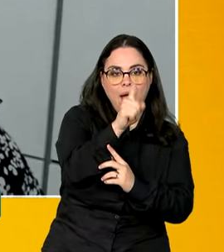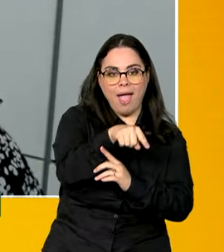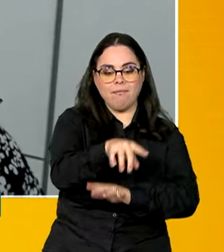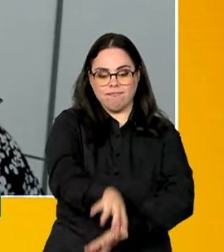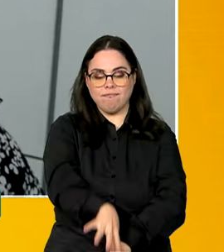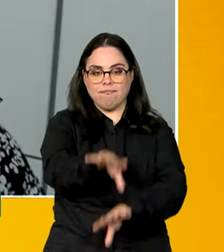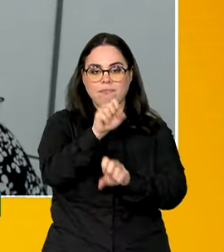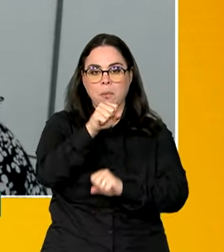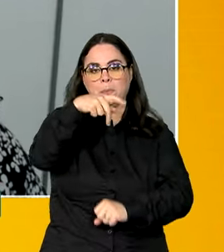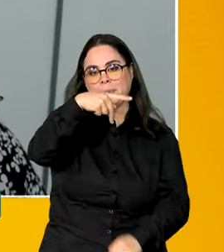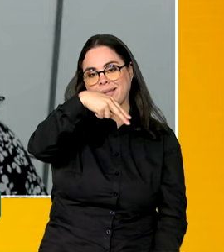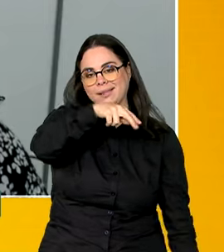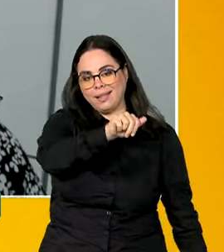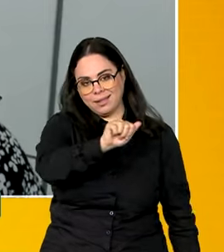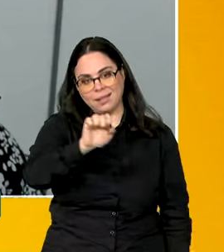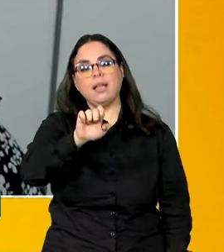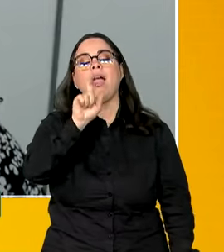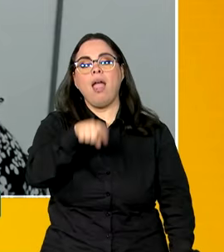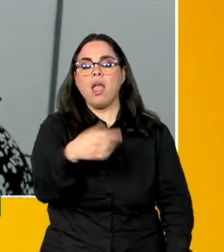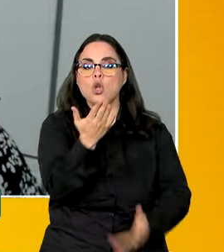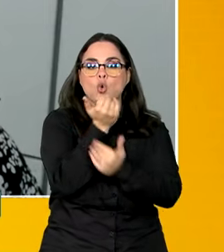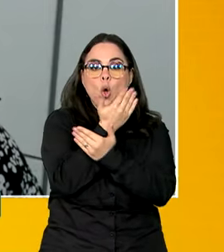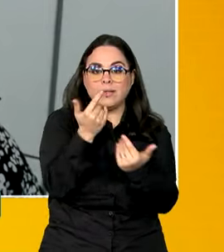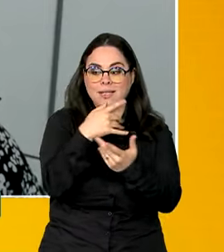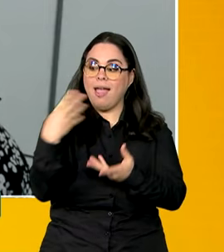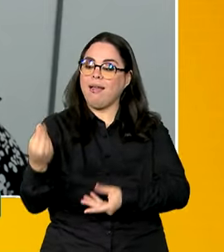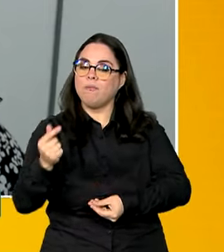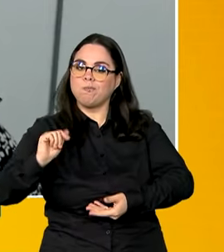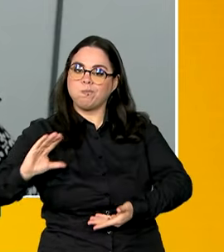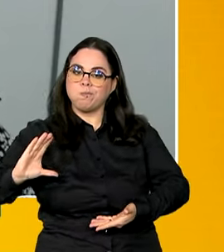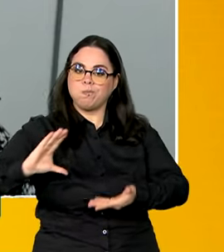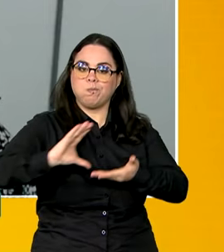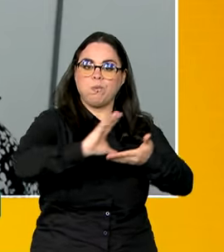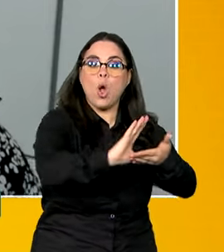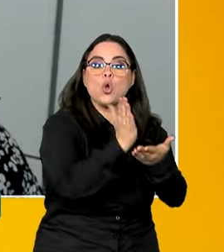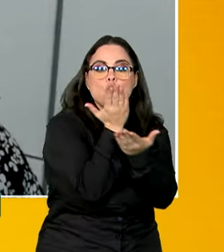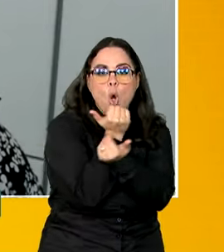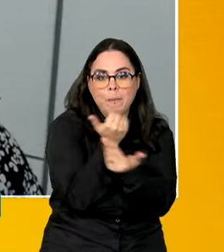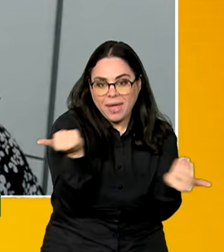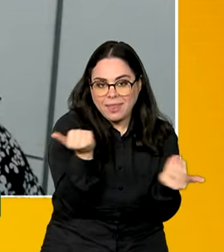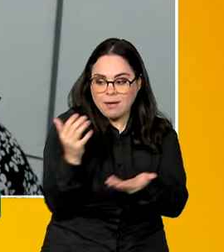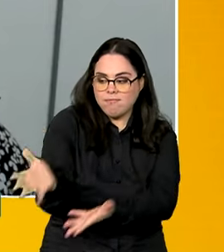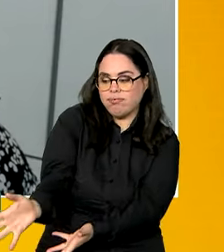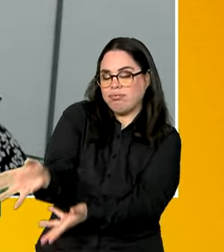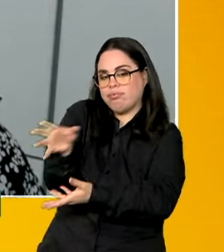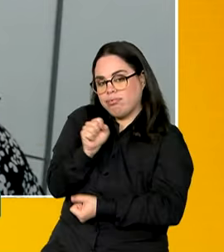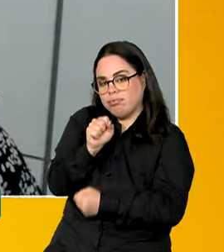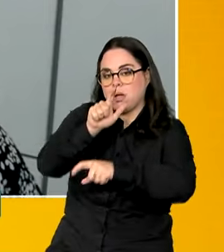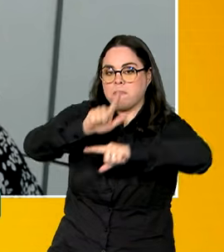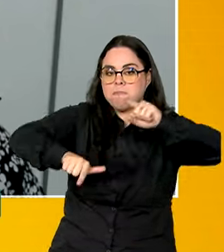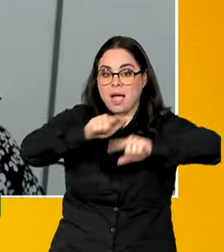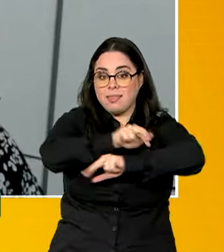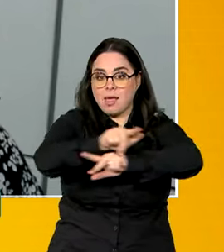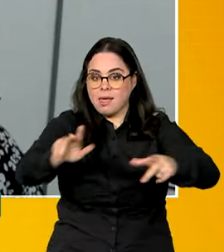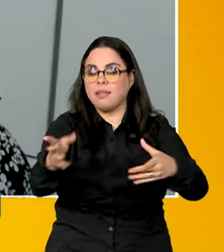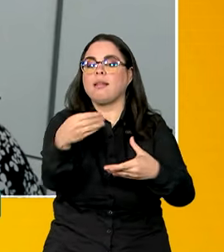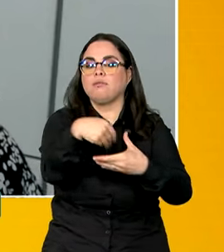de aquisição de alimentos, onde essas cozinhas recebem doação de alimentos, assim como outros equipamentos